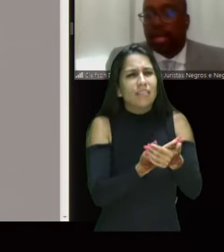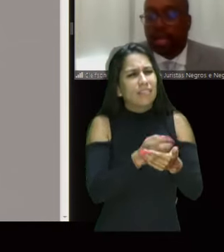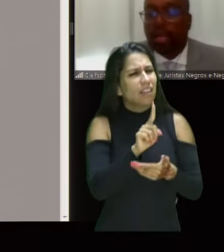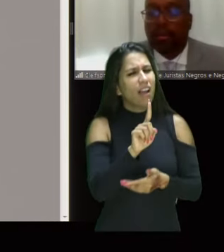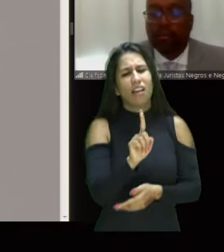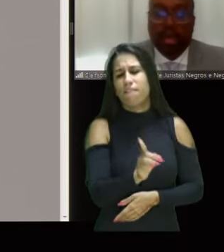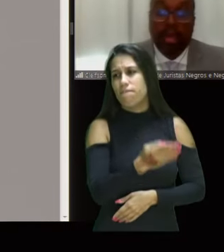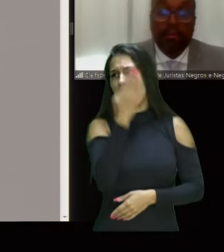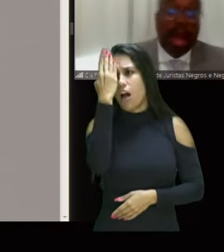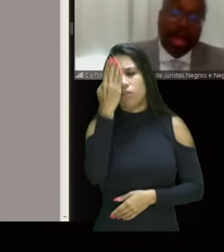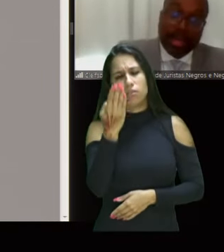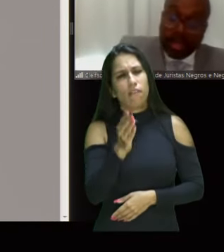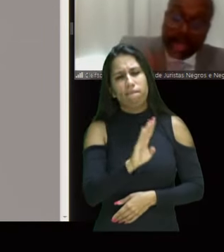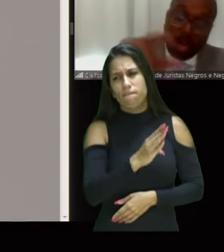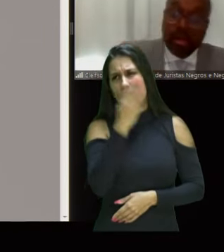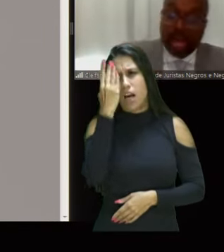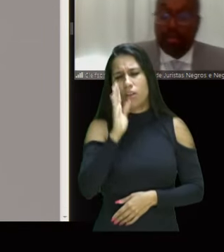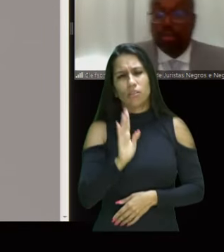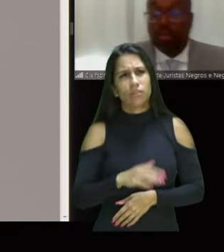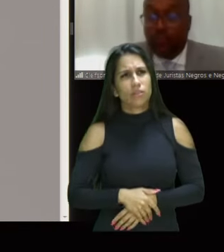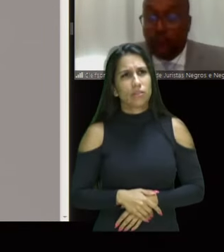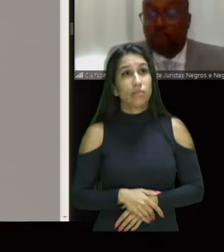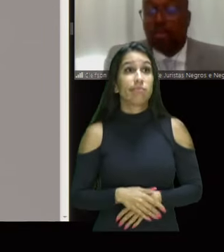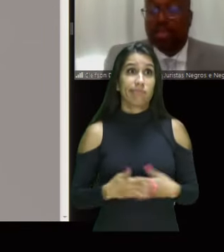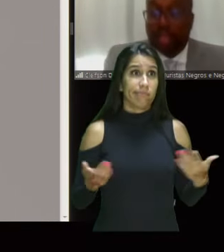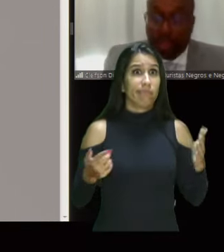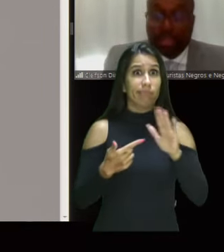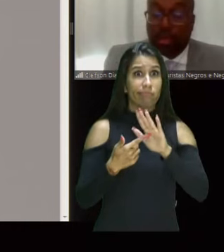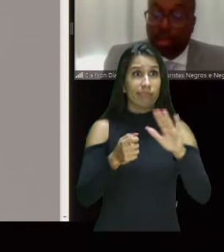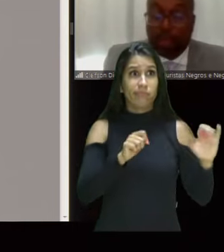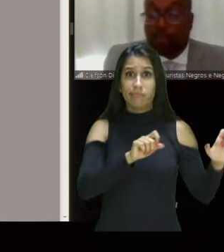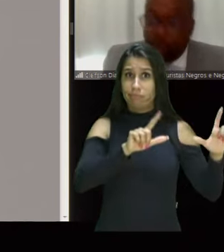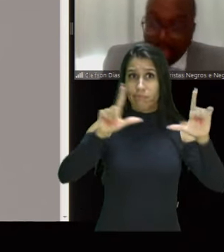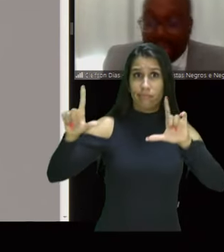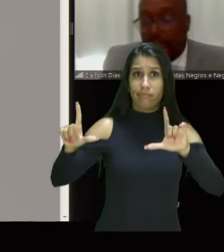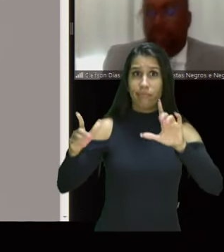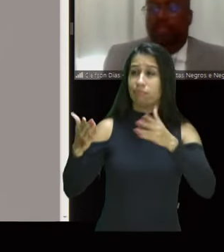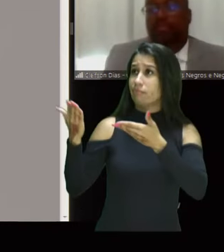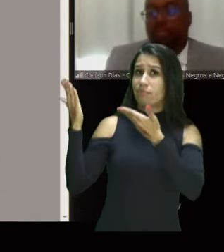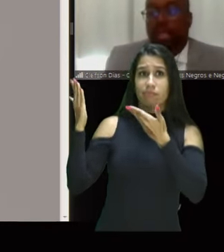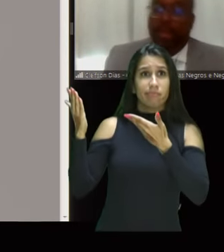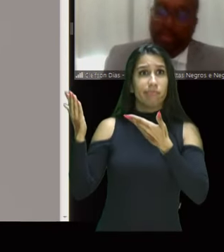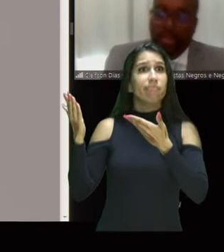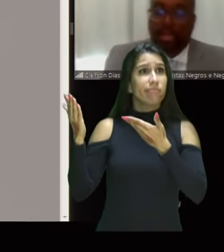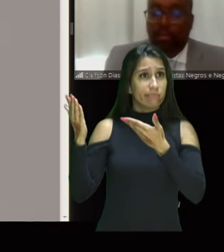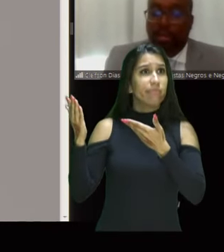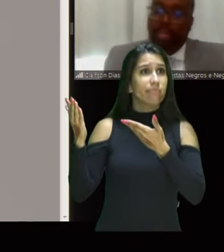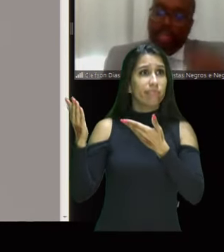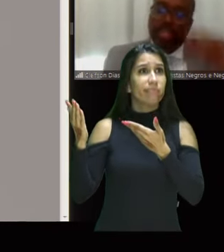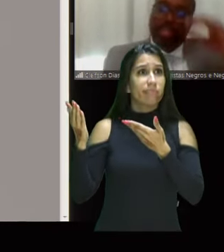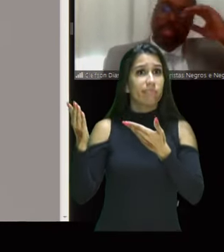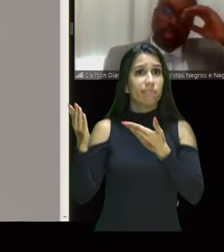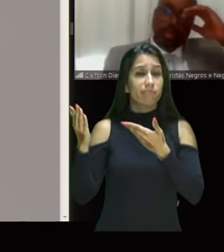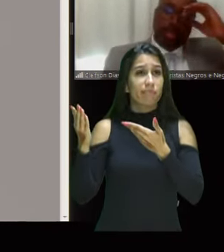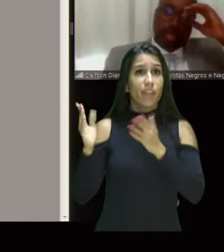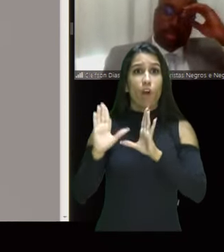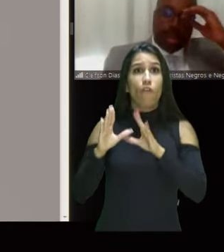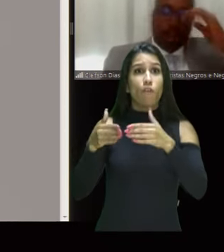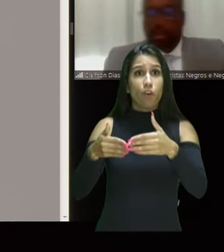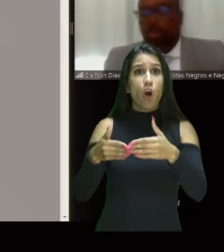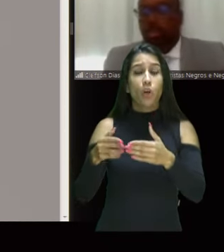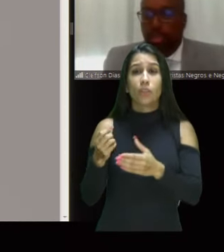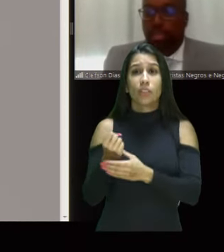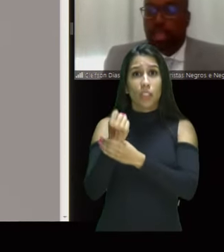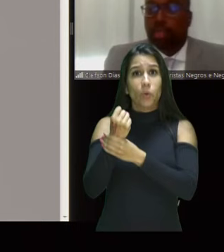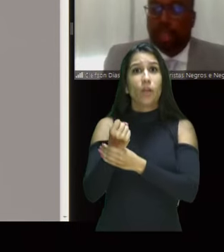mencionar aqui, esse aqui é um gráfico do Fórum Brasileiro de Segurança Pública, apresentado para a gente no contexto